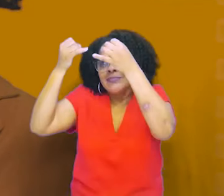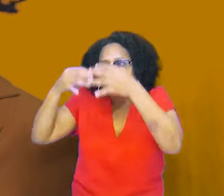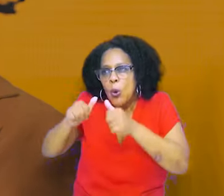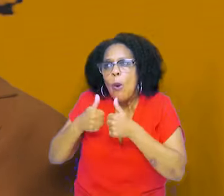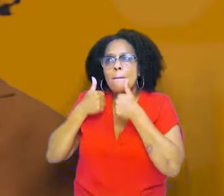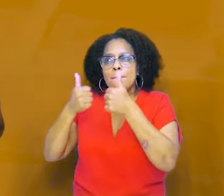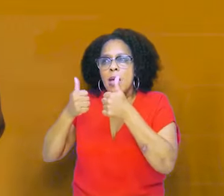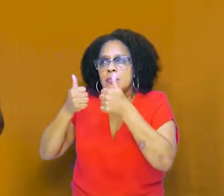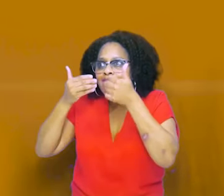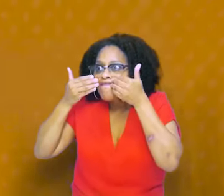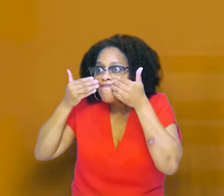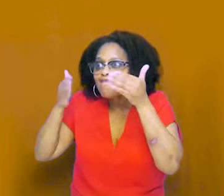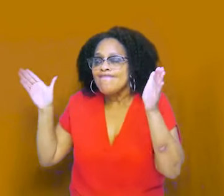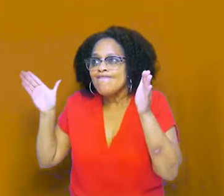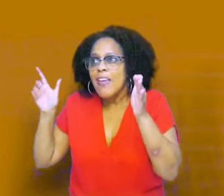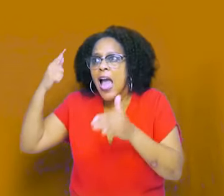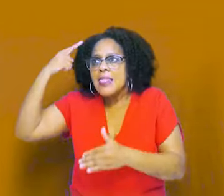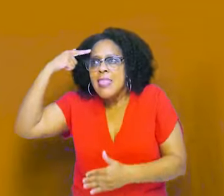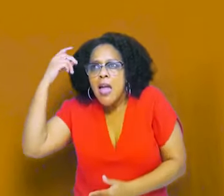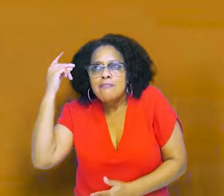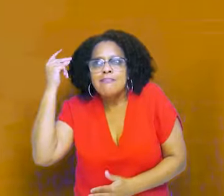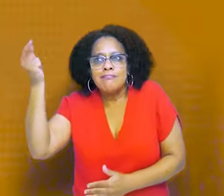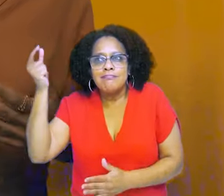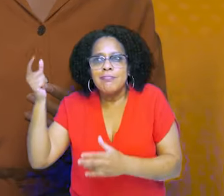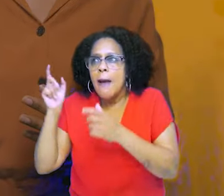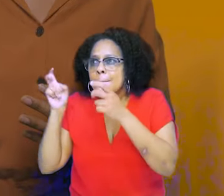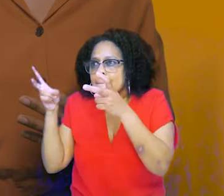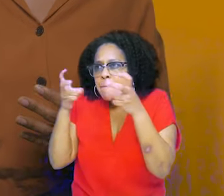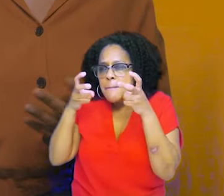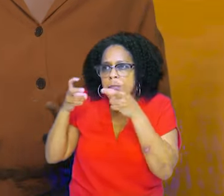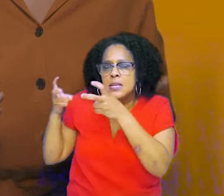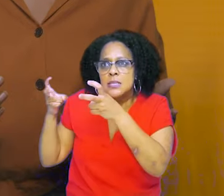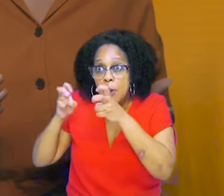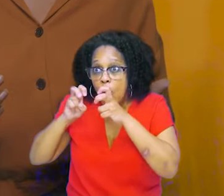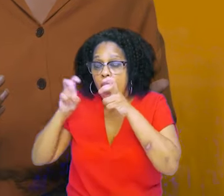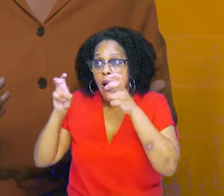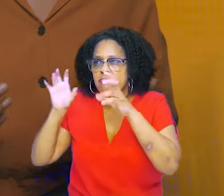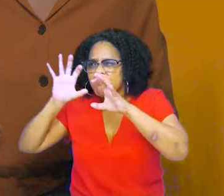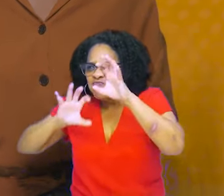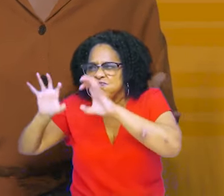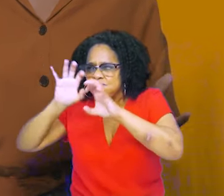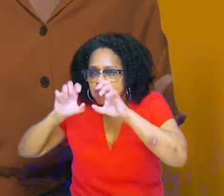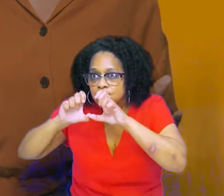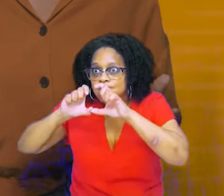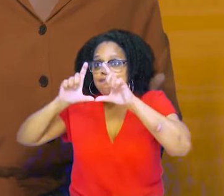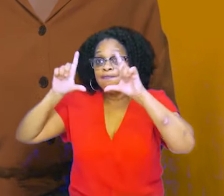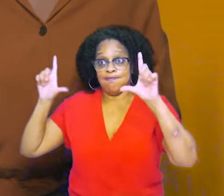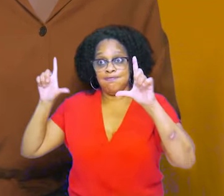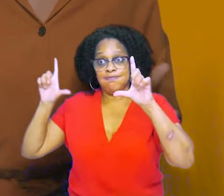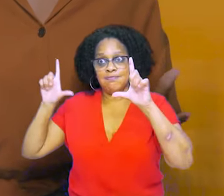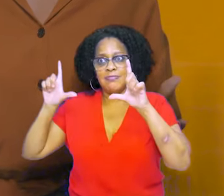em nossa sociedade. No lugar delas, podemos utilizar explicar, explicitar, elucidar,